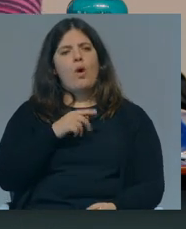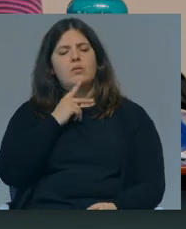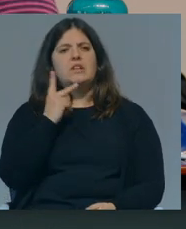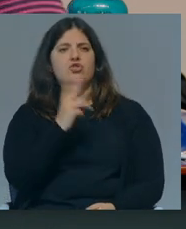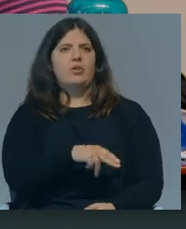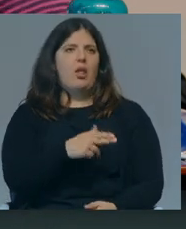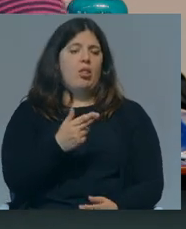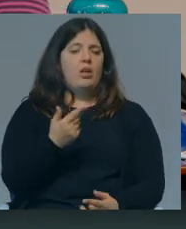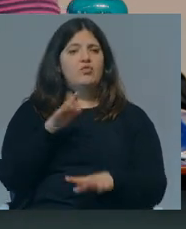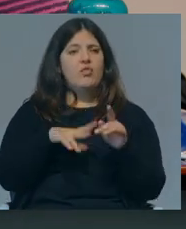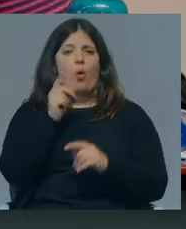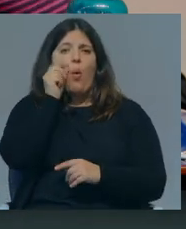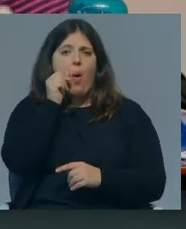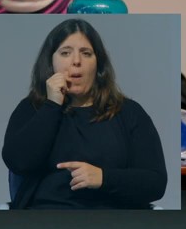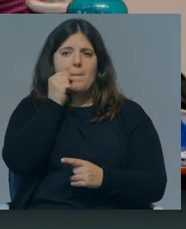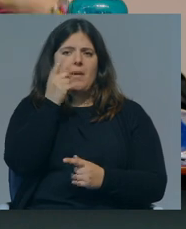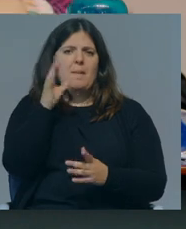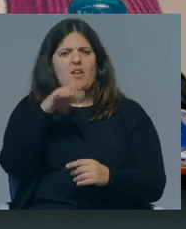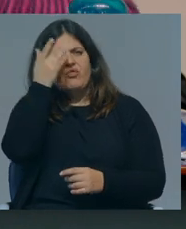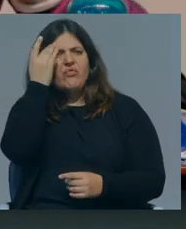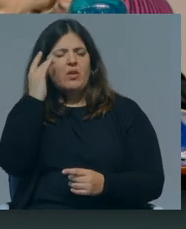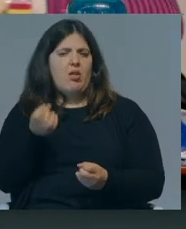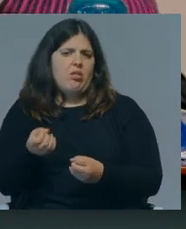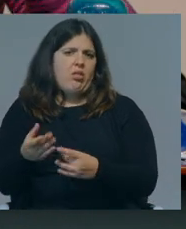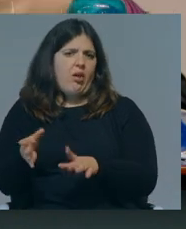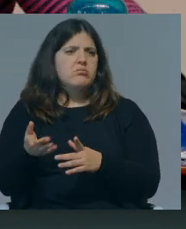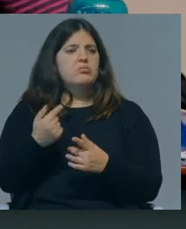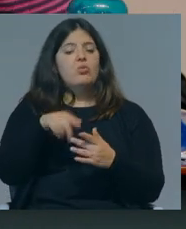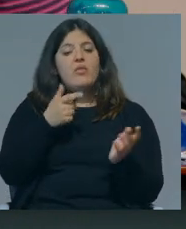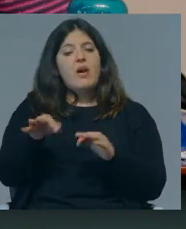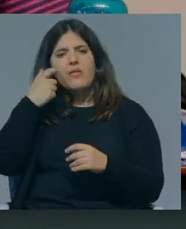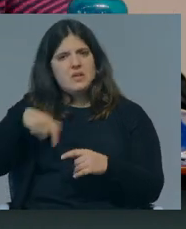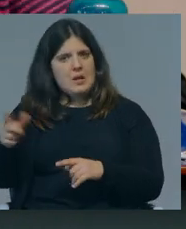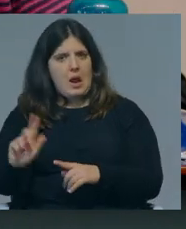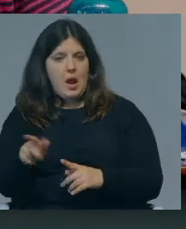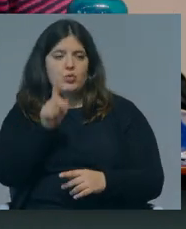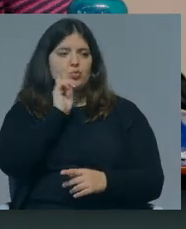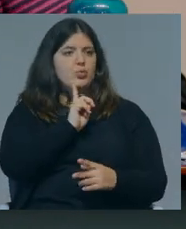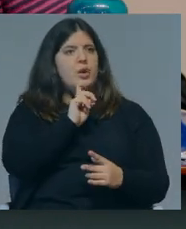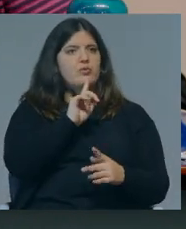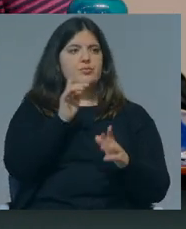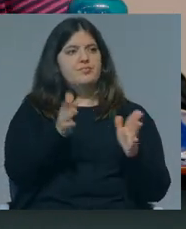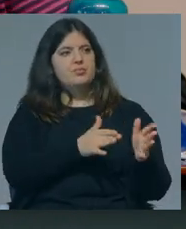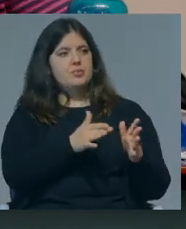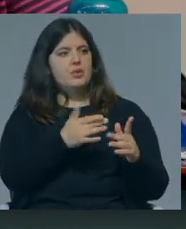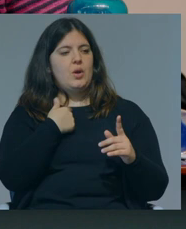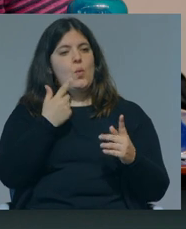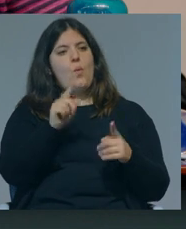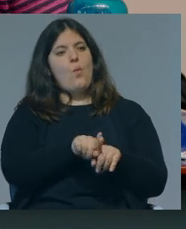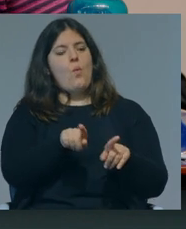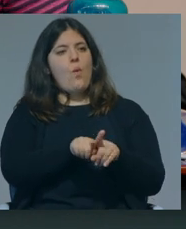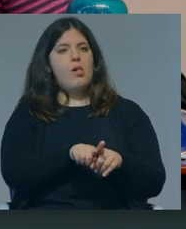nas críticas que são feitas aos homens, e já nem estou a entrar no lado físico, por exemplo, não é? Que as mulheres são submetidas também a escrutínios